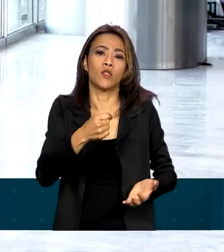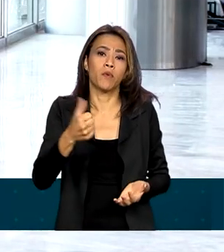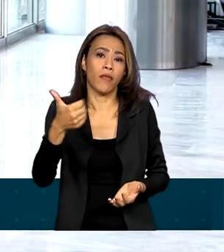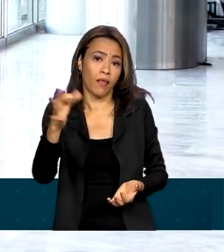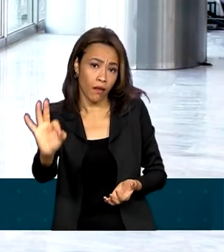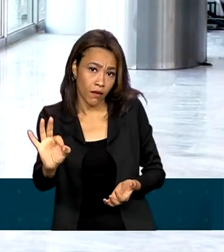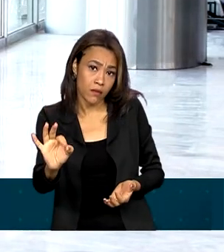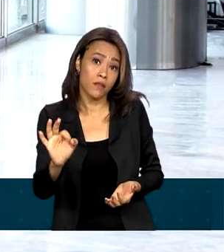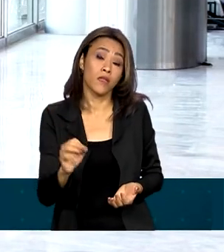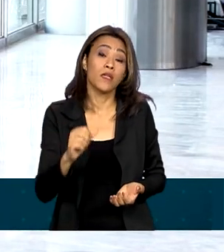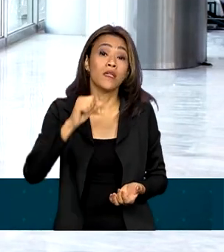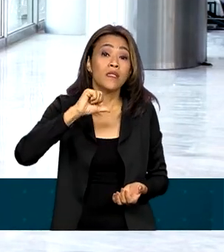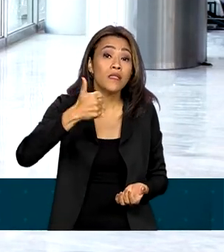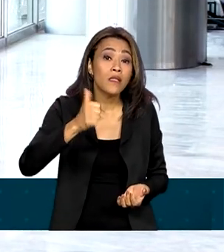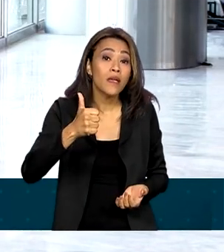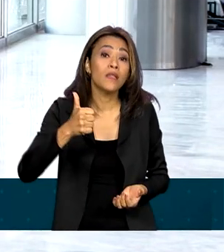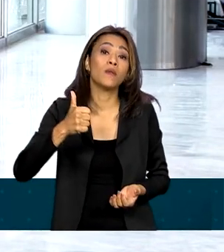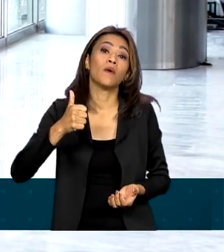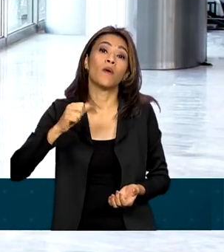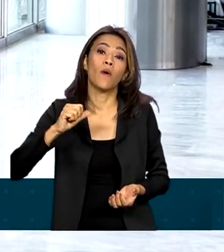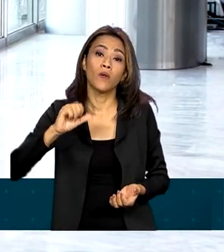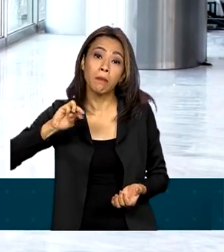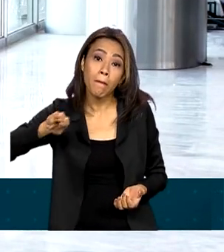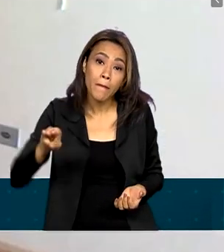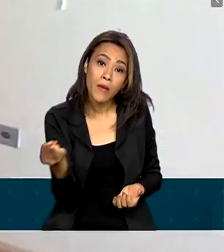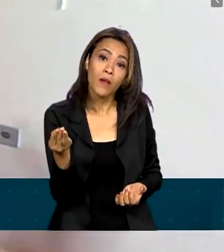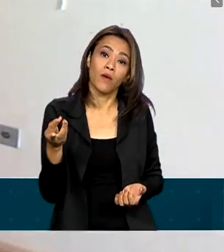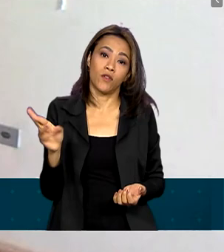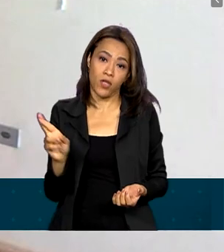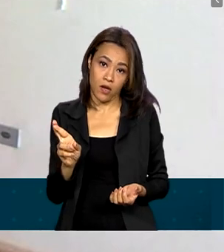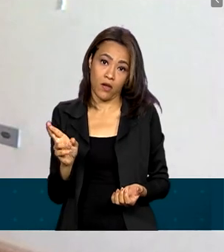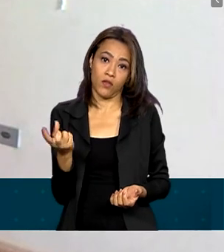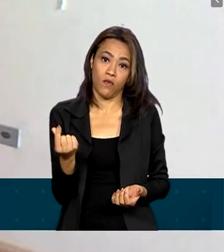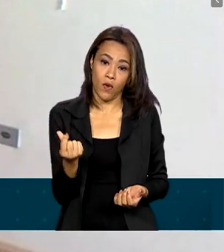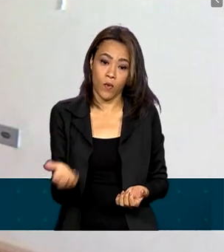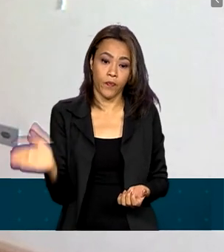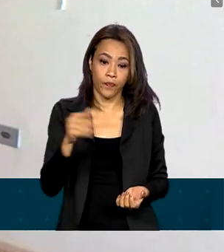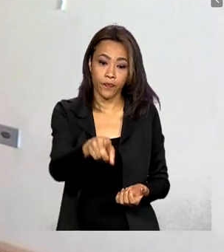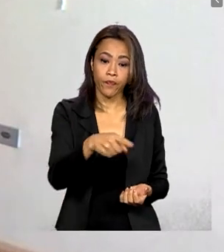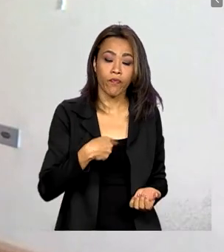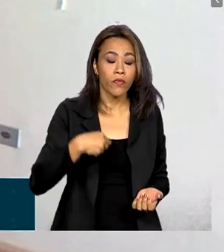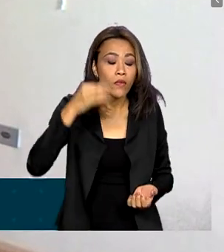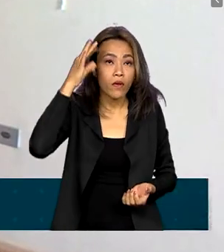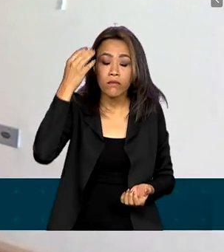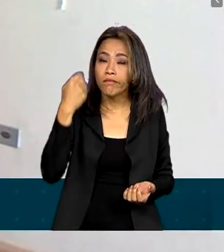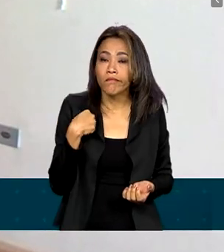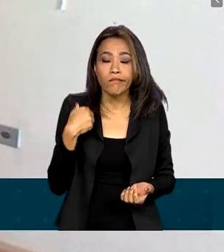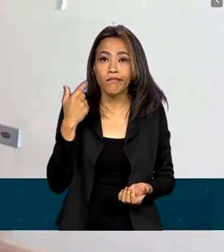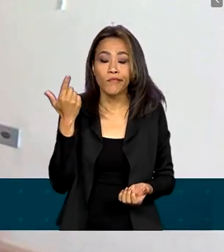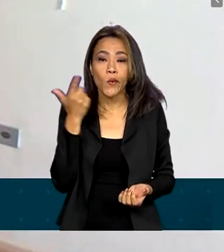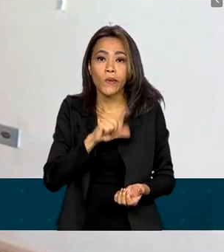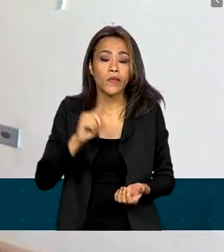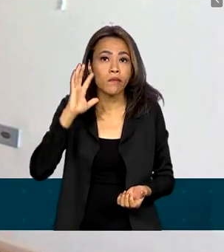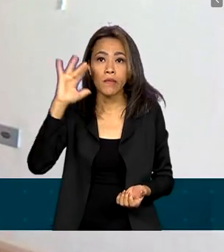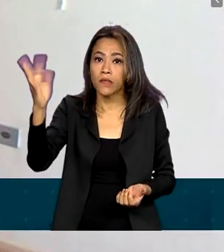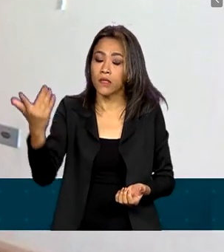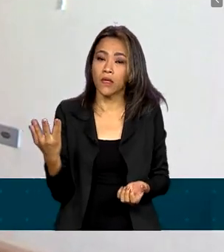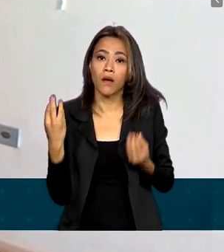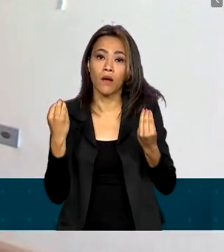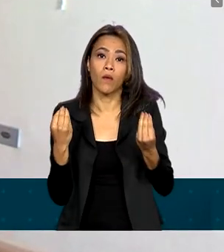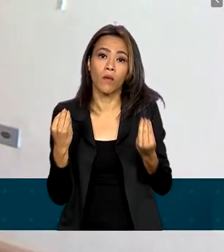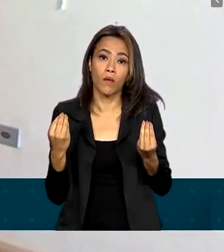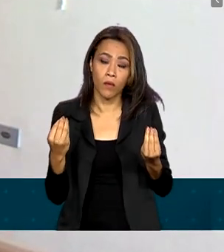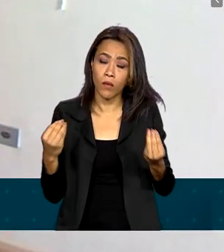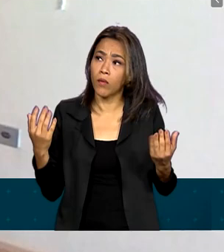custo de 111 milhões de reais. É inimaginável a gente ter um ataque a um símbolo de uma